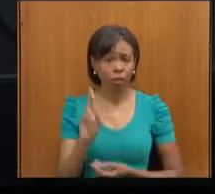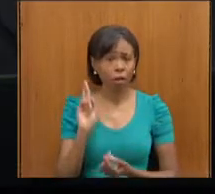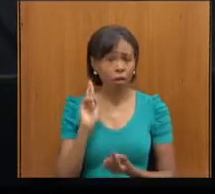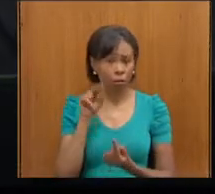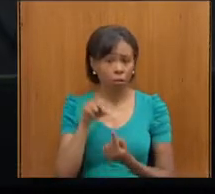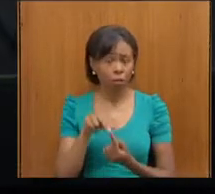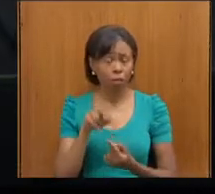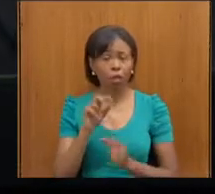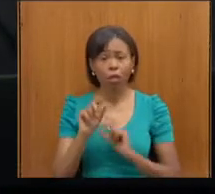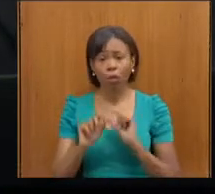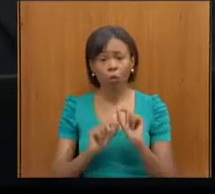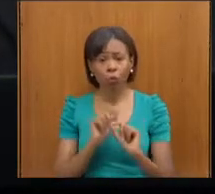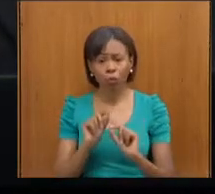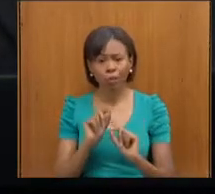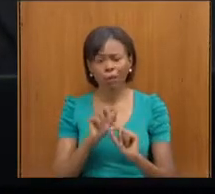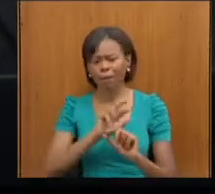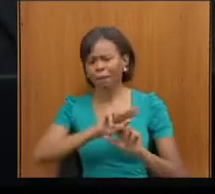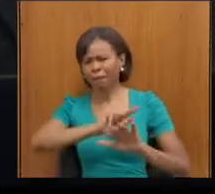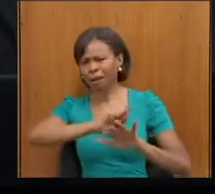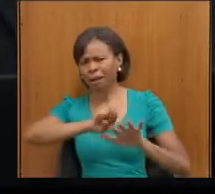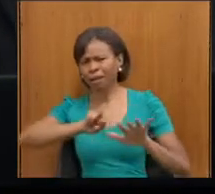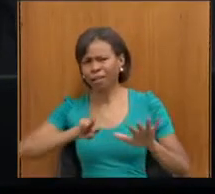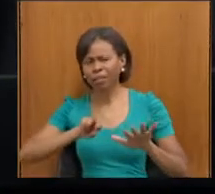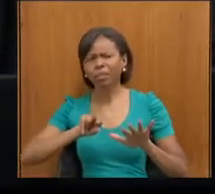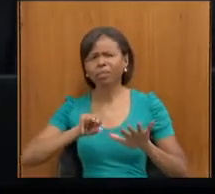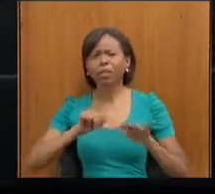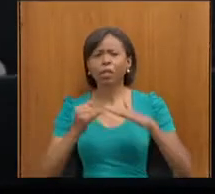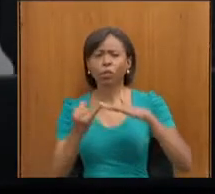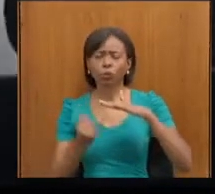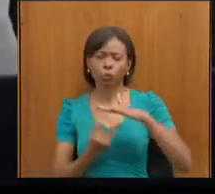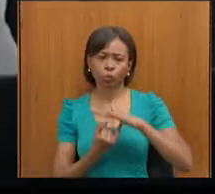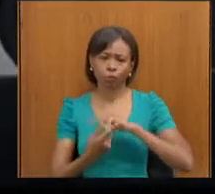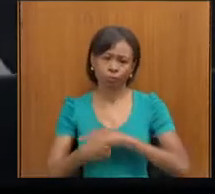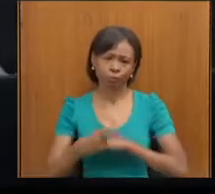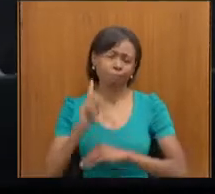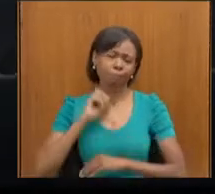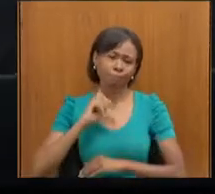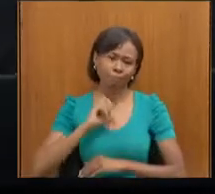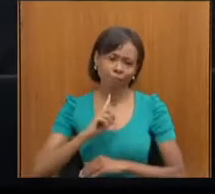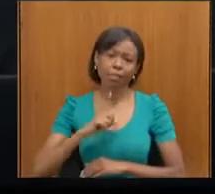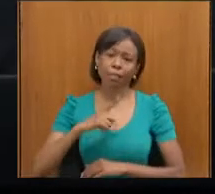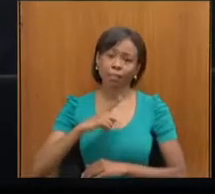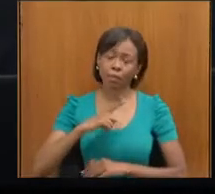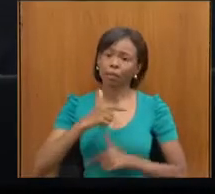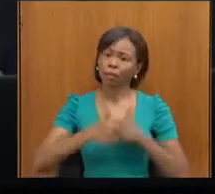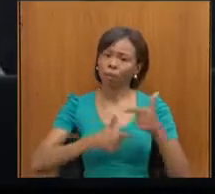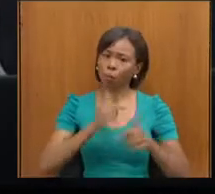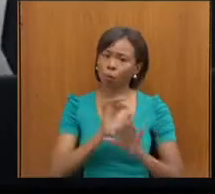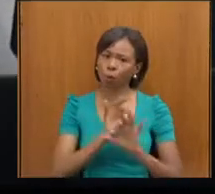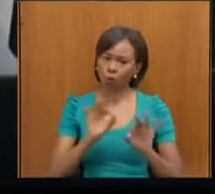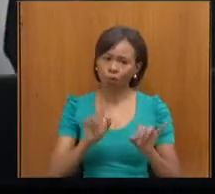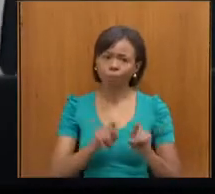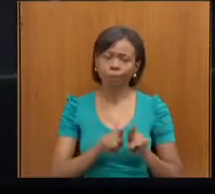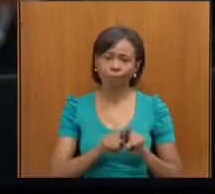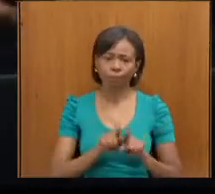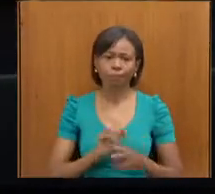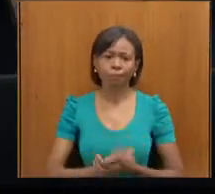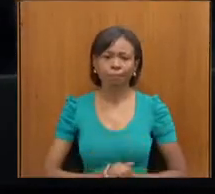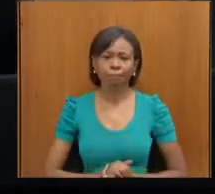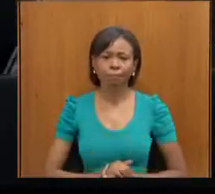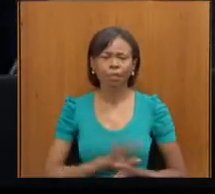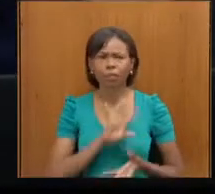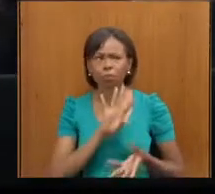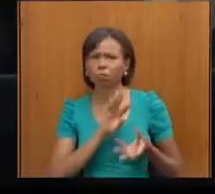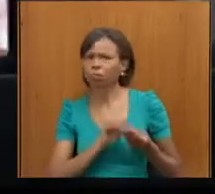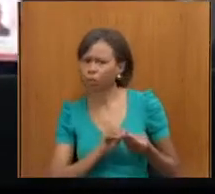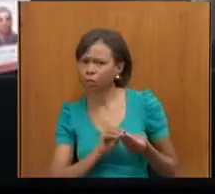instituições no nosso Estado de Minas Gerais, que também vêm desenvolvendo um trabalho com muita maestria. Eu acho que é isso. Tem